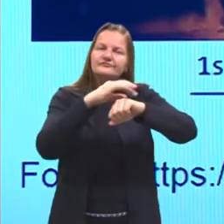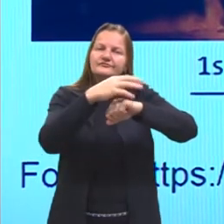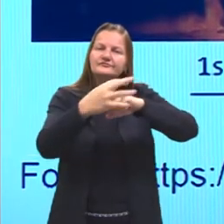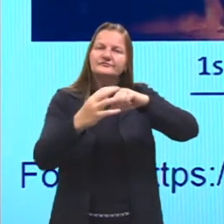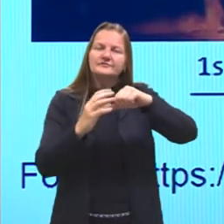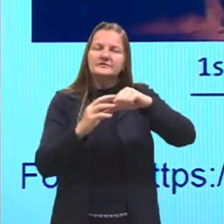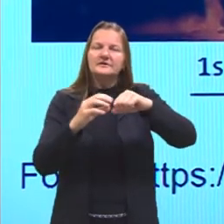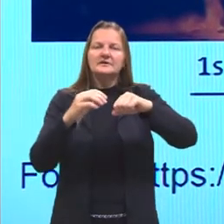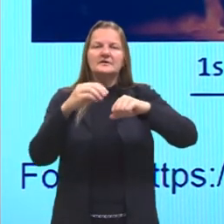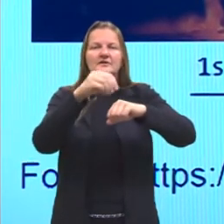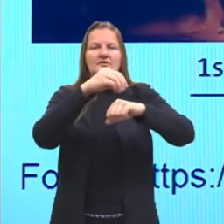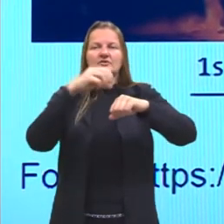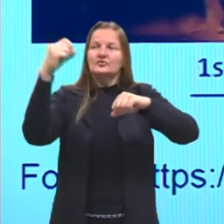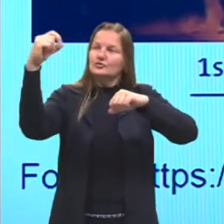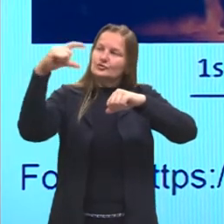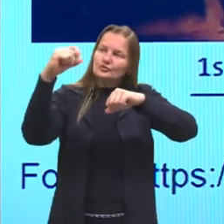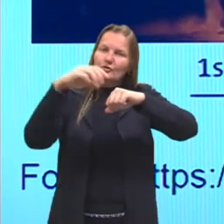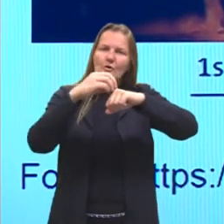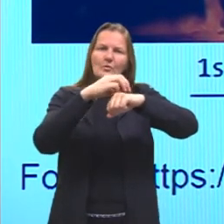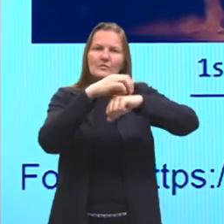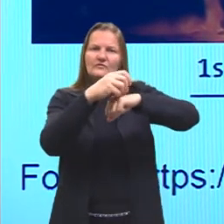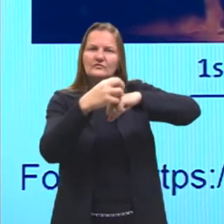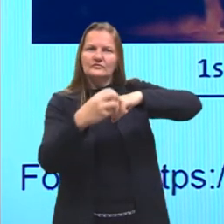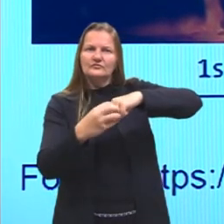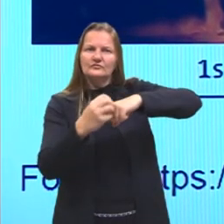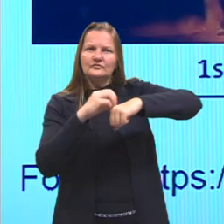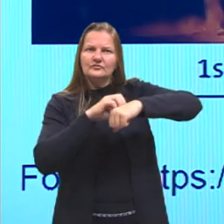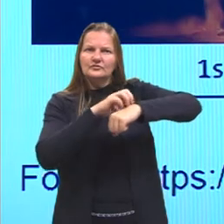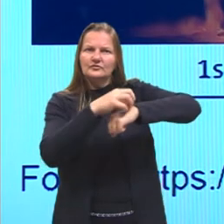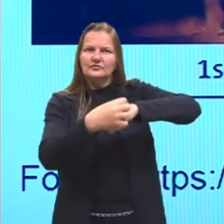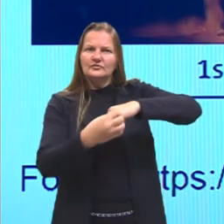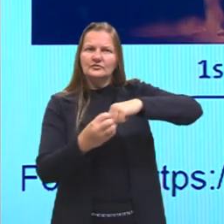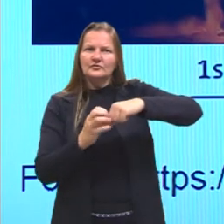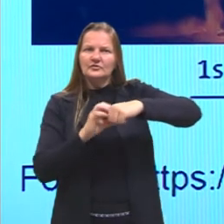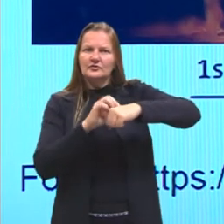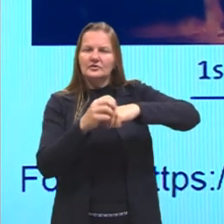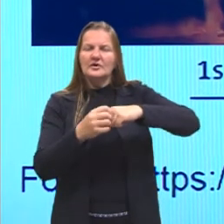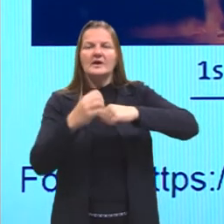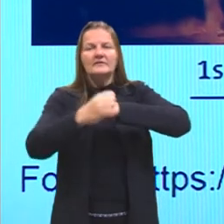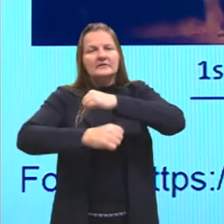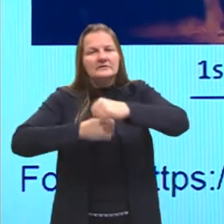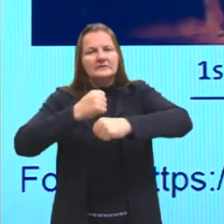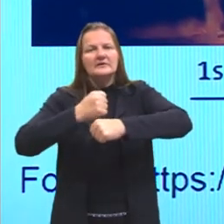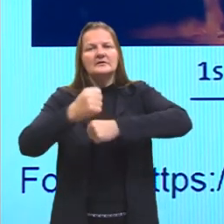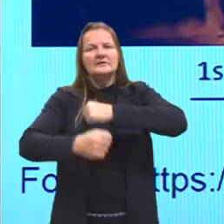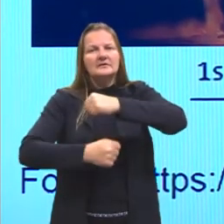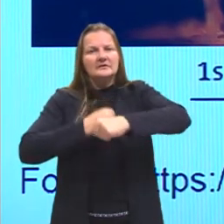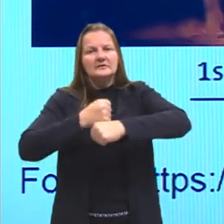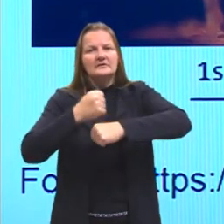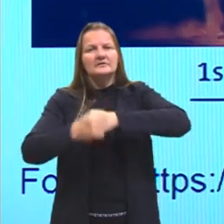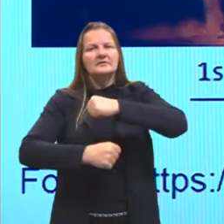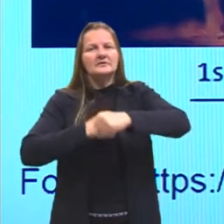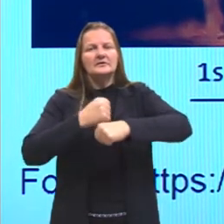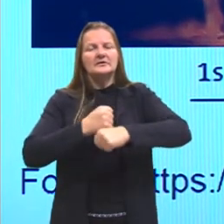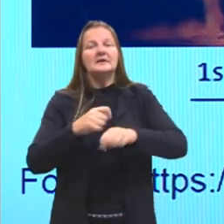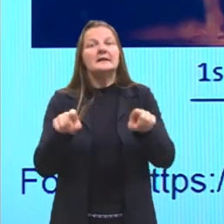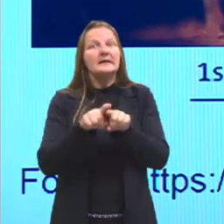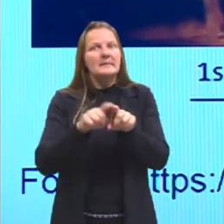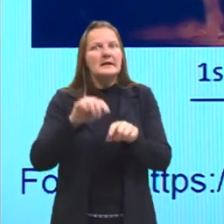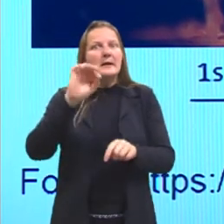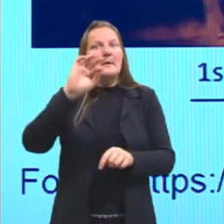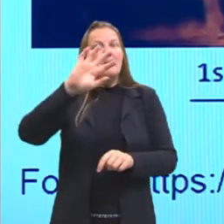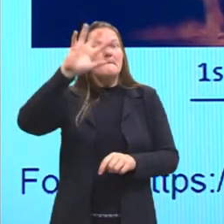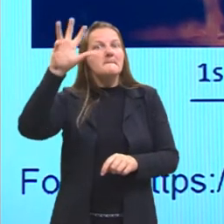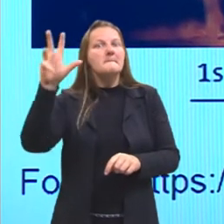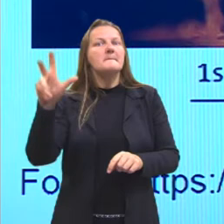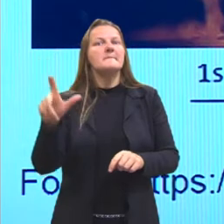ele vai aos poucos enferrujando, e isso pode levar anos, e milhões de anos, como